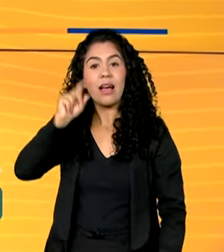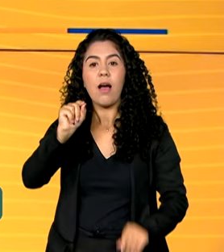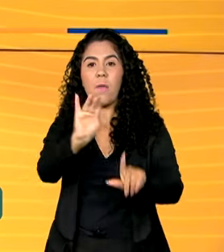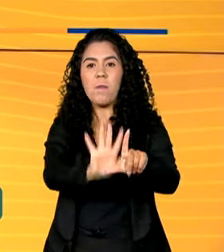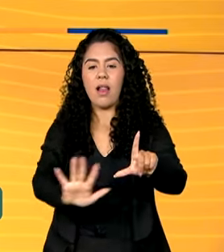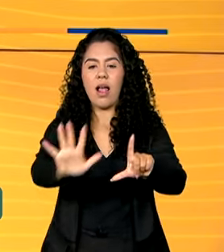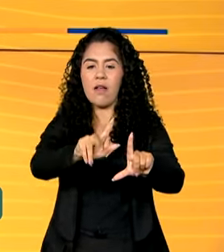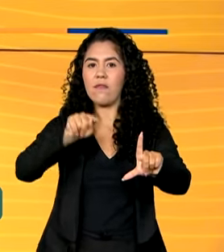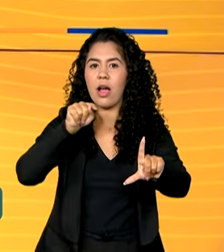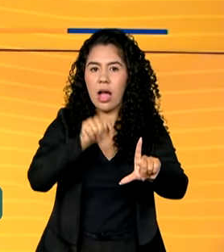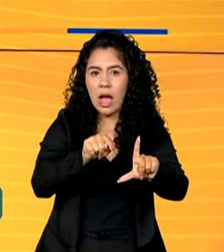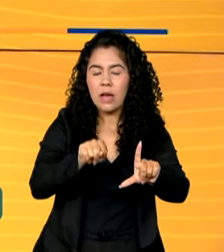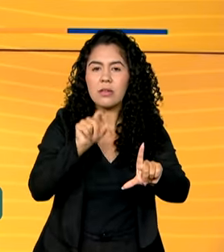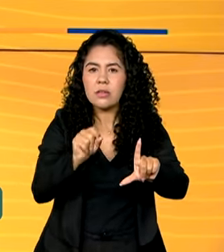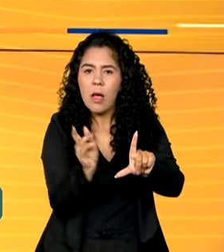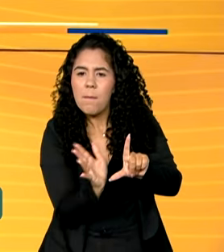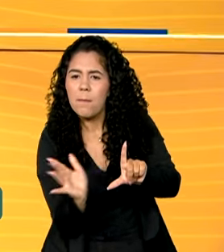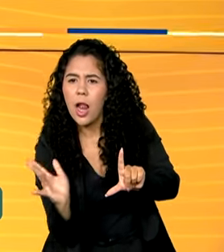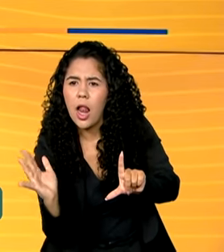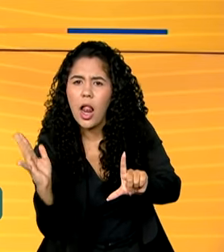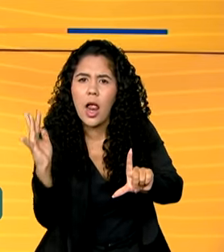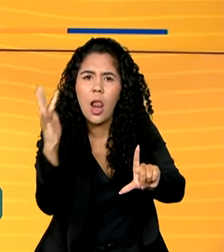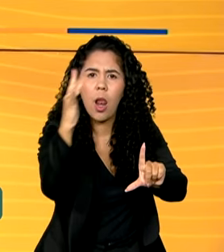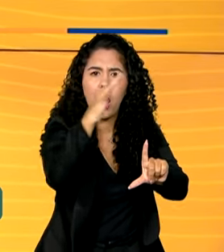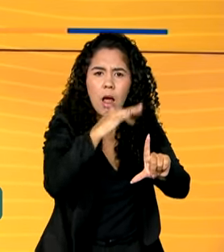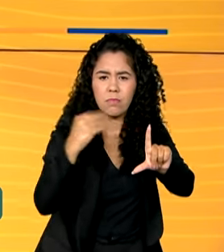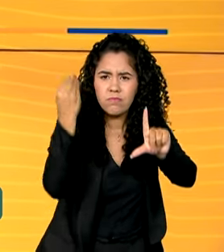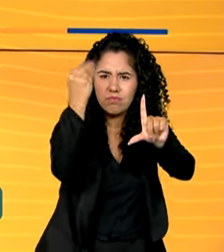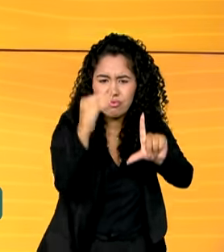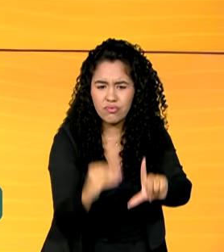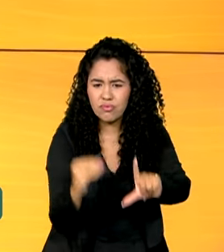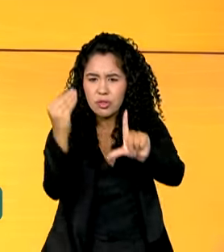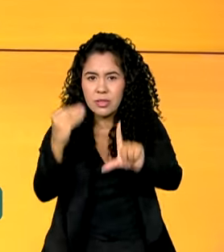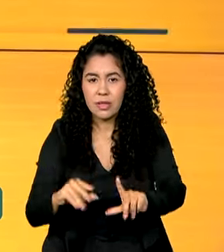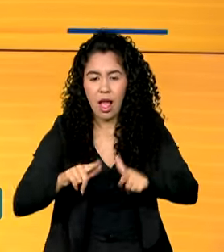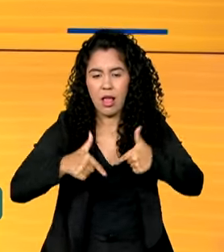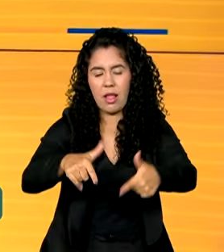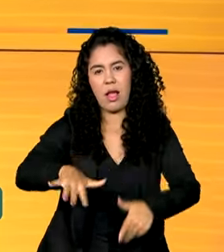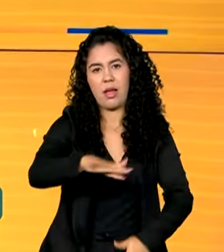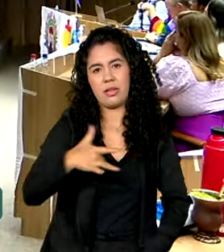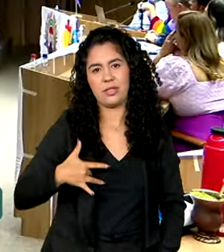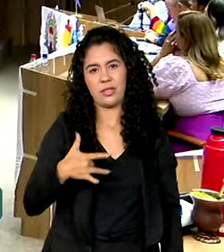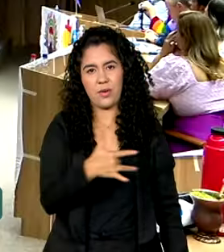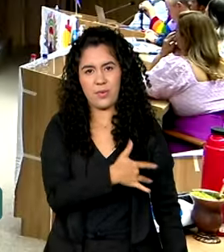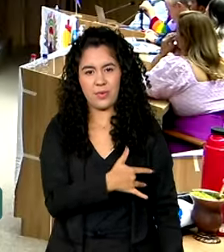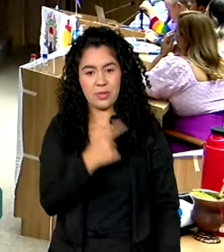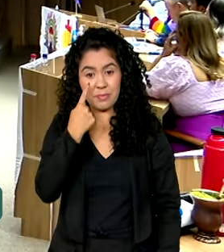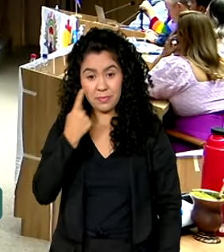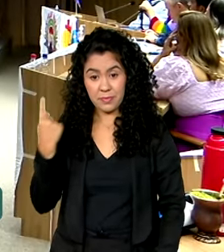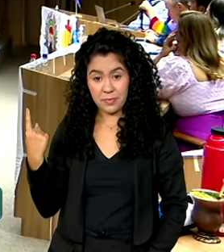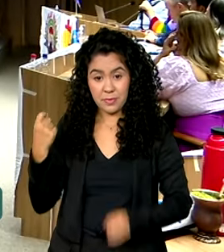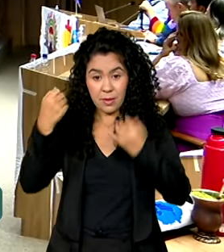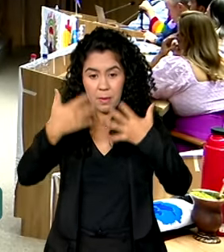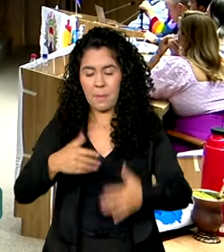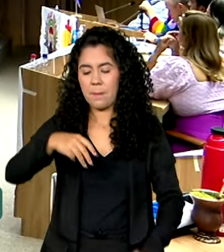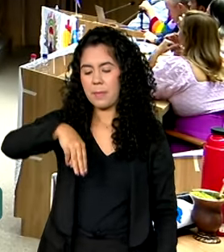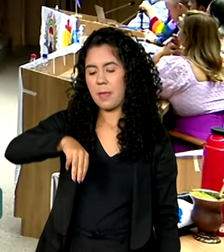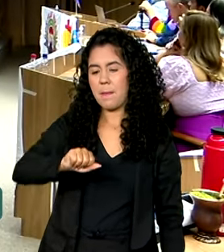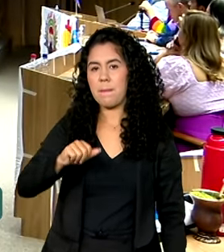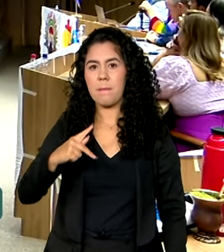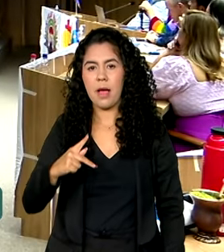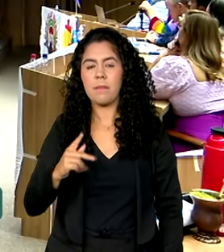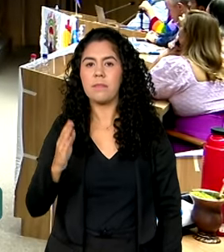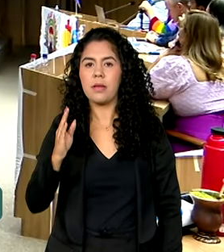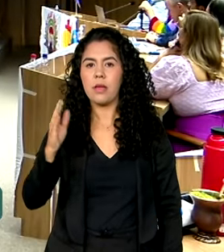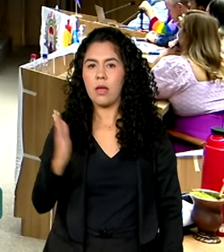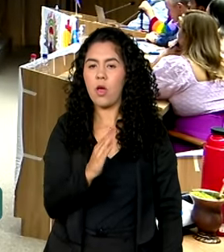plataforma para reunir movimentos sociais que atuam na área de saúde. O MAP Move Saúde é